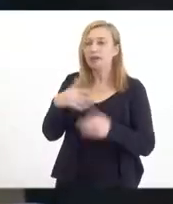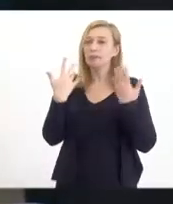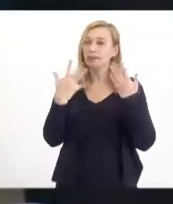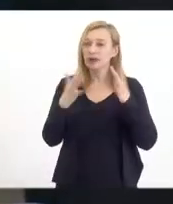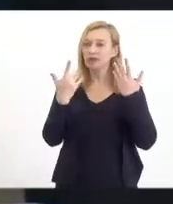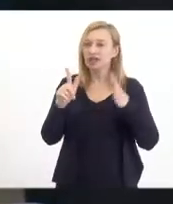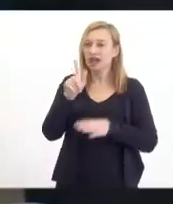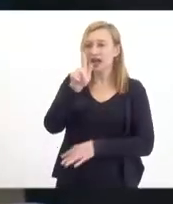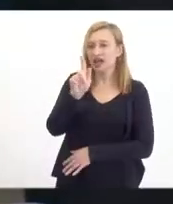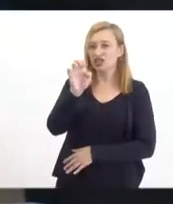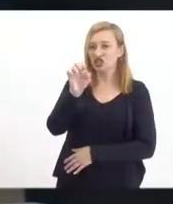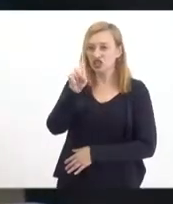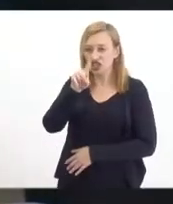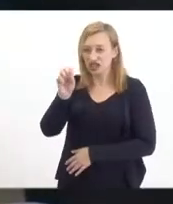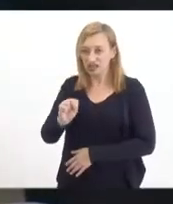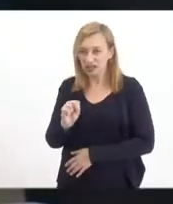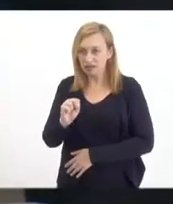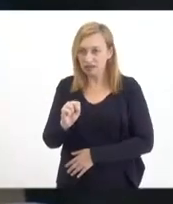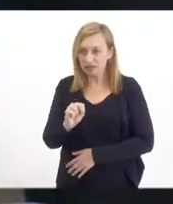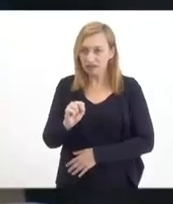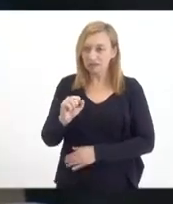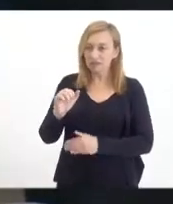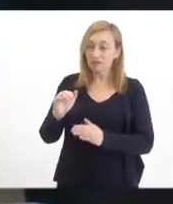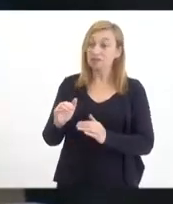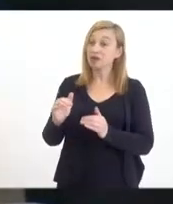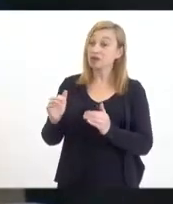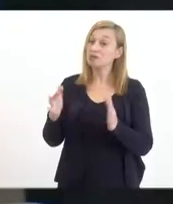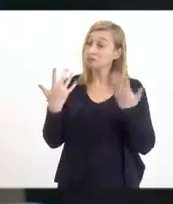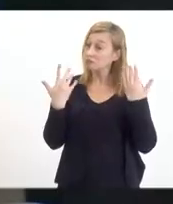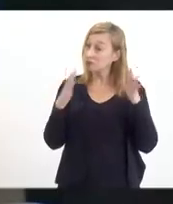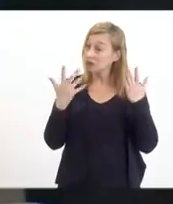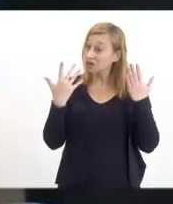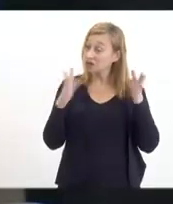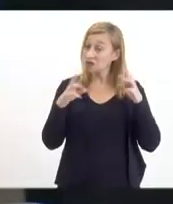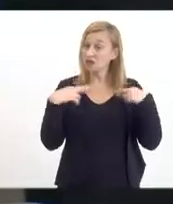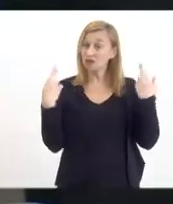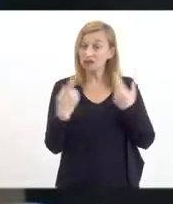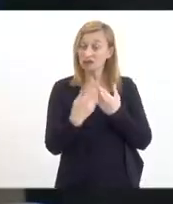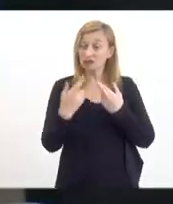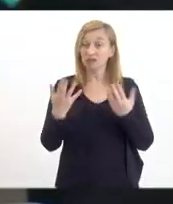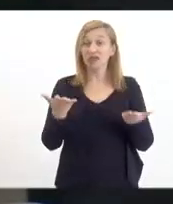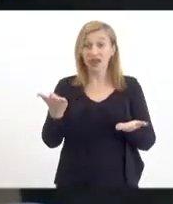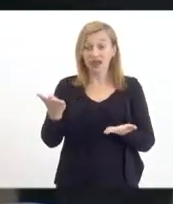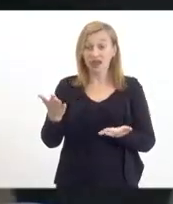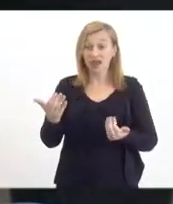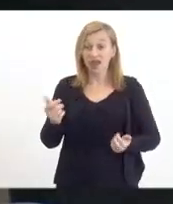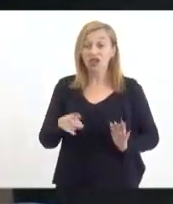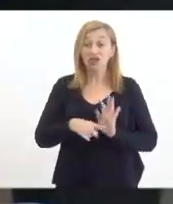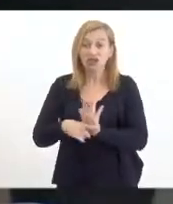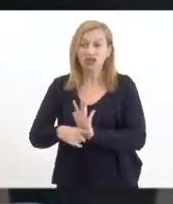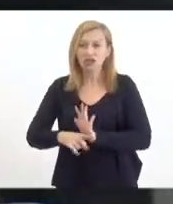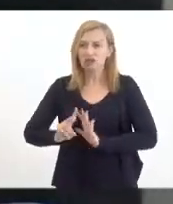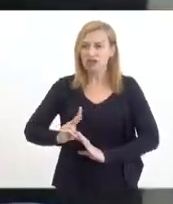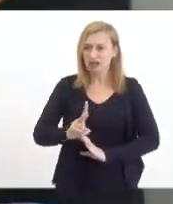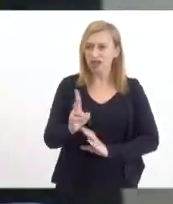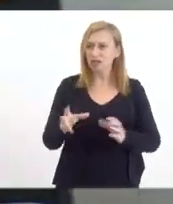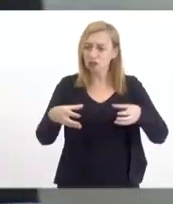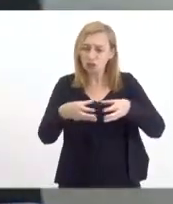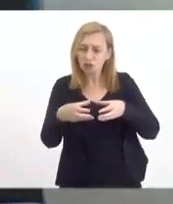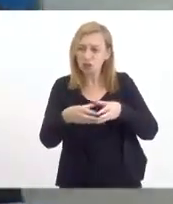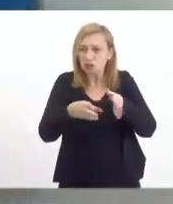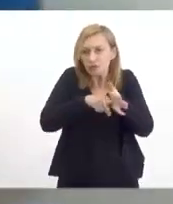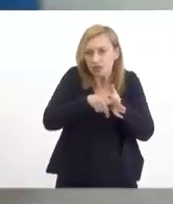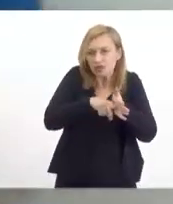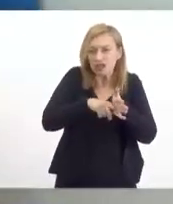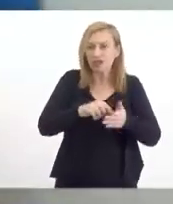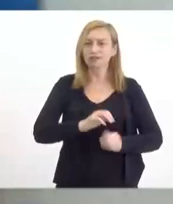pelo alto nível do evento, parceira de primeira mão do meu grupo de pesquisa.